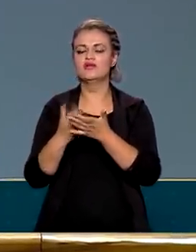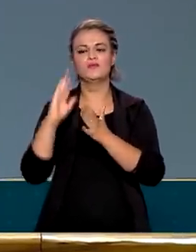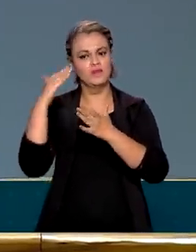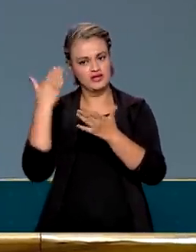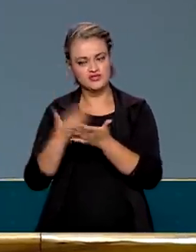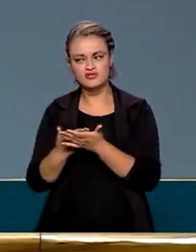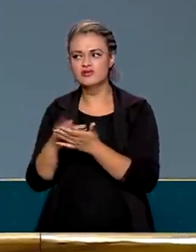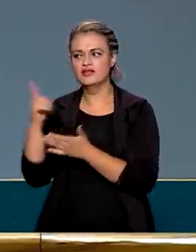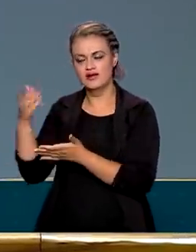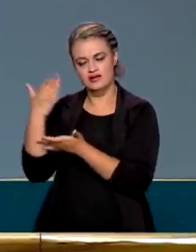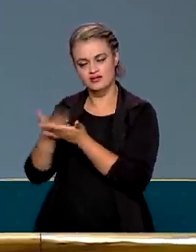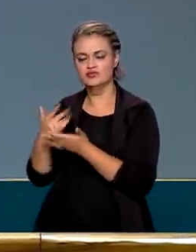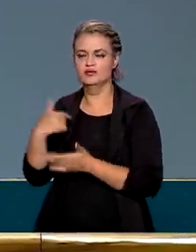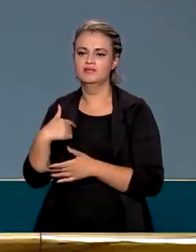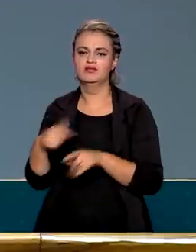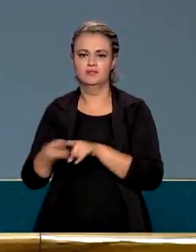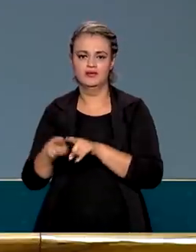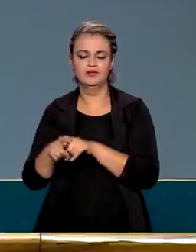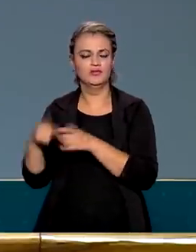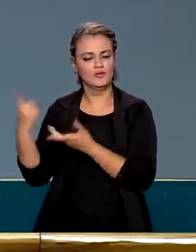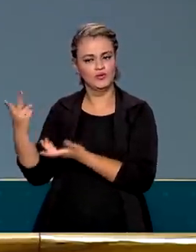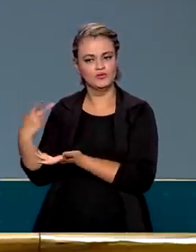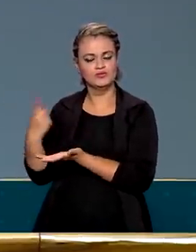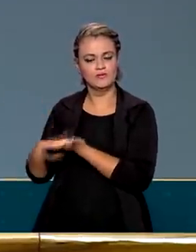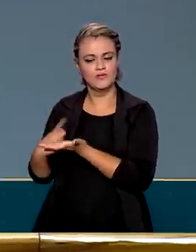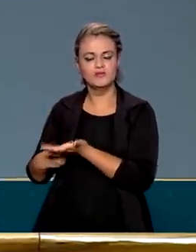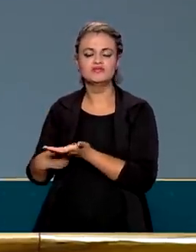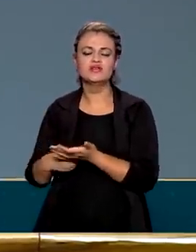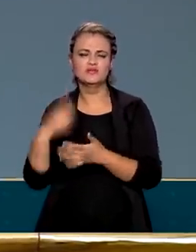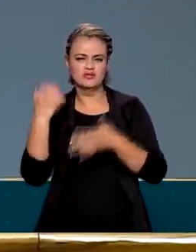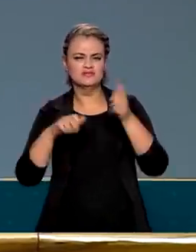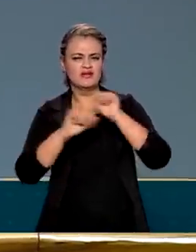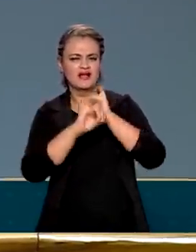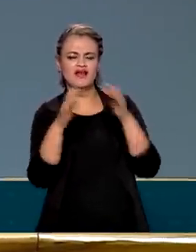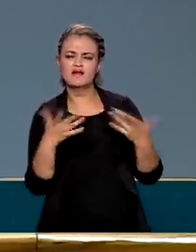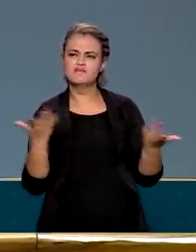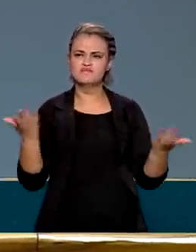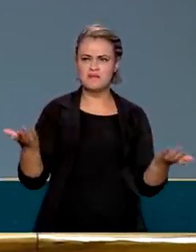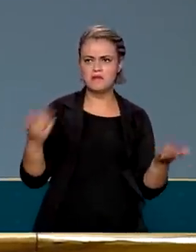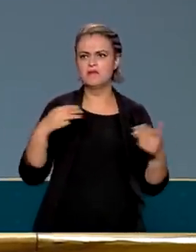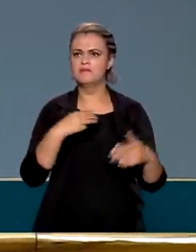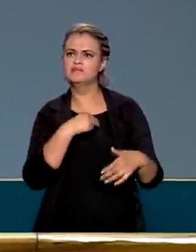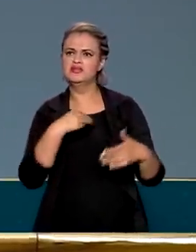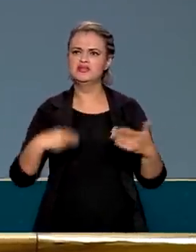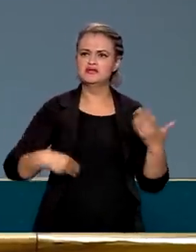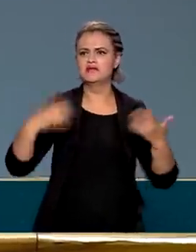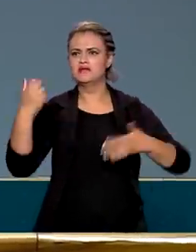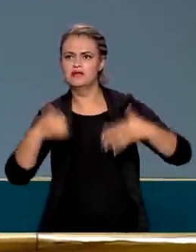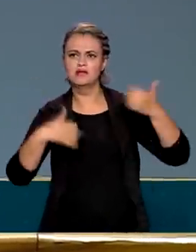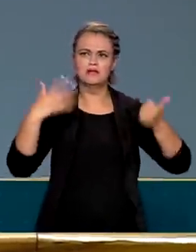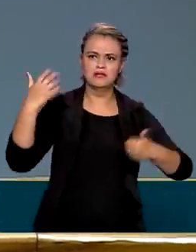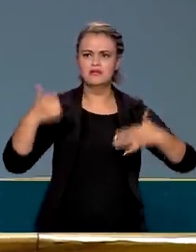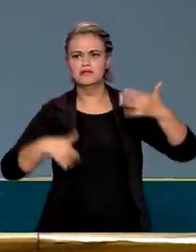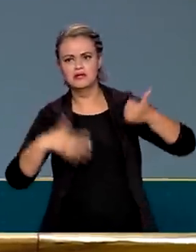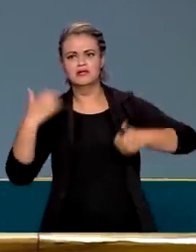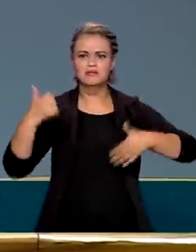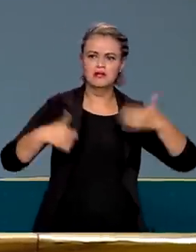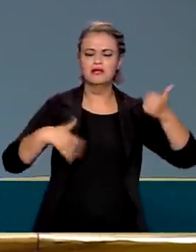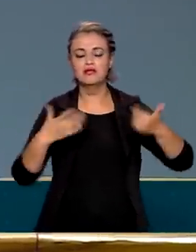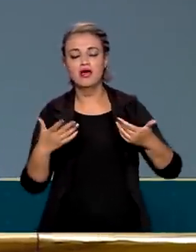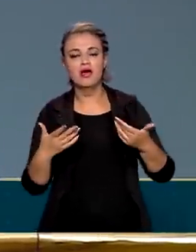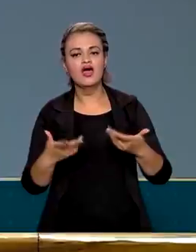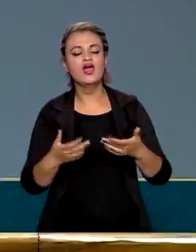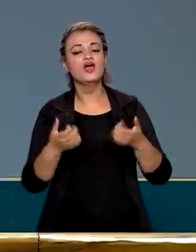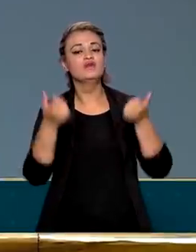que ele também está com esse compromisso. Então, eu queria deixar isso claro, às vezes as pessoas, pô, mas o ministro não está falando, não está falando. Quando eu